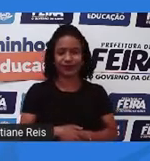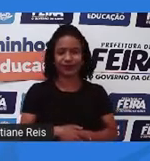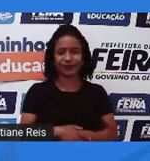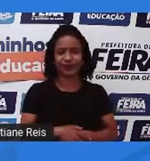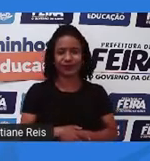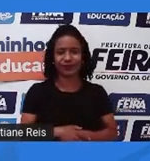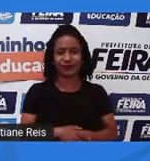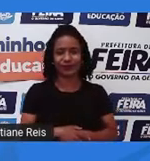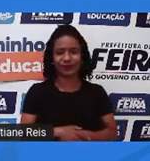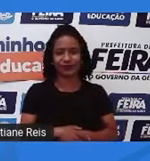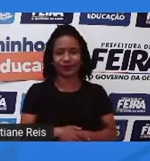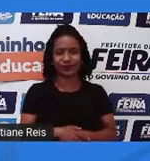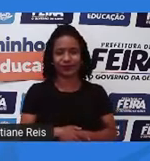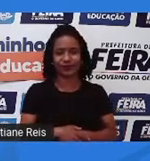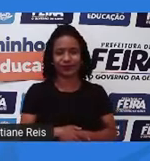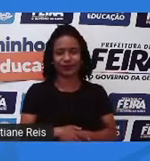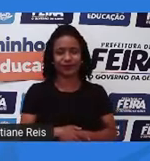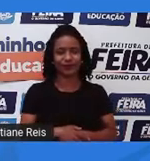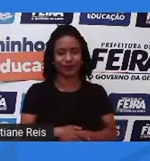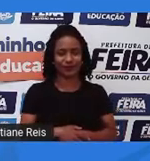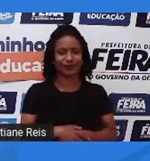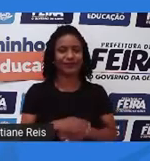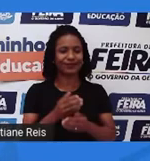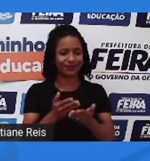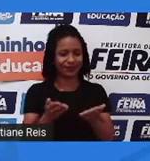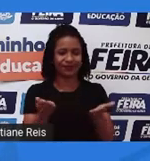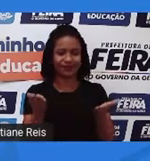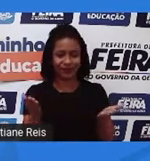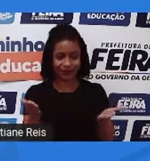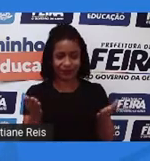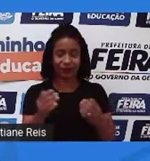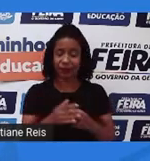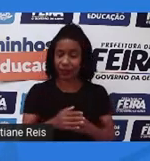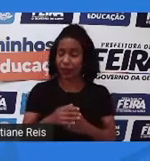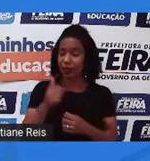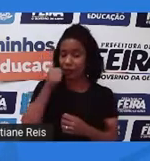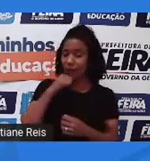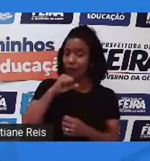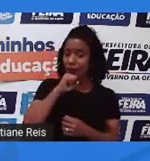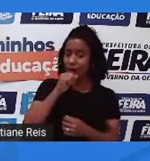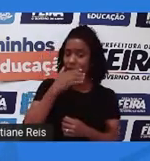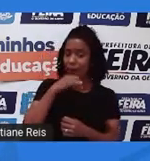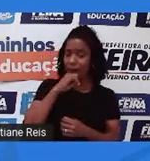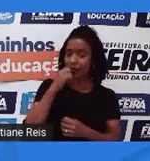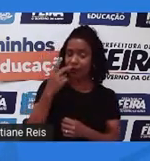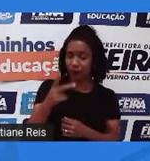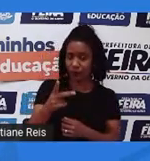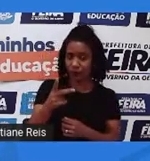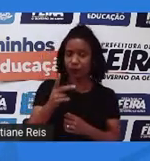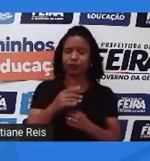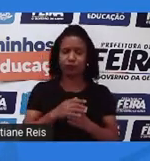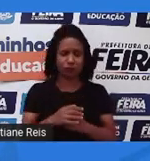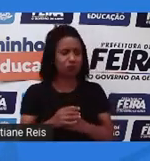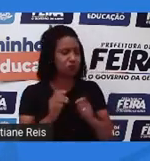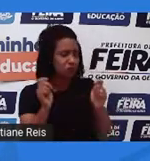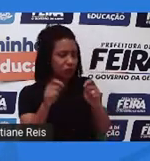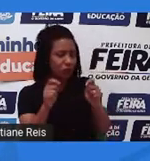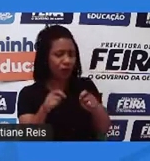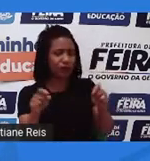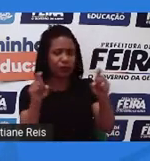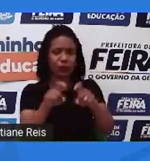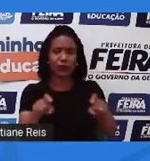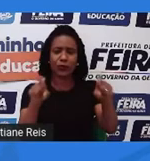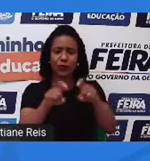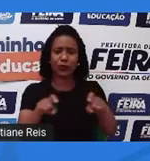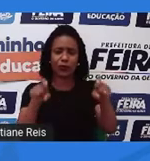as long as the site is safe. Então, seus pais te dão permissão para você comprar um video game online em um